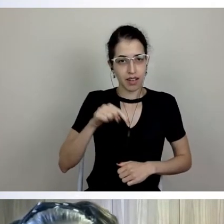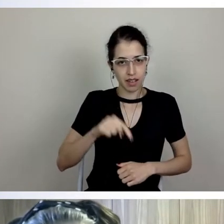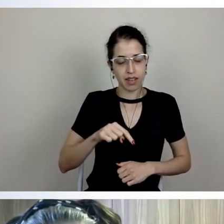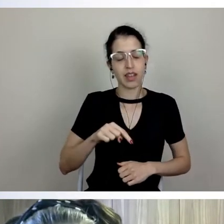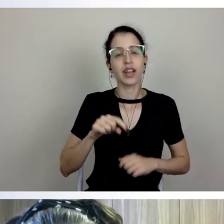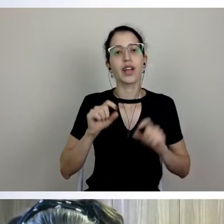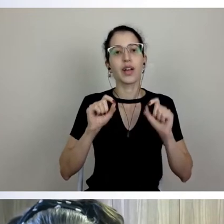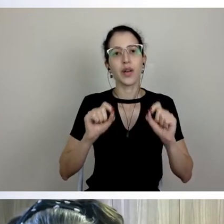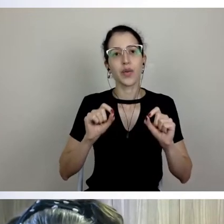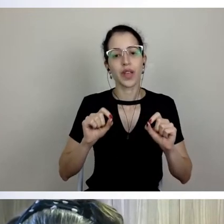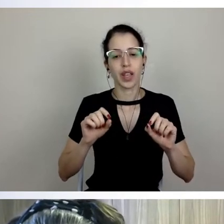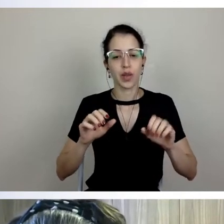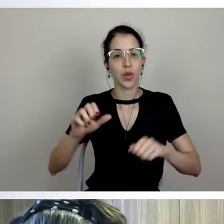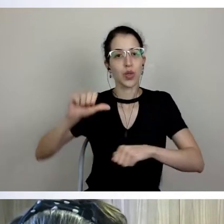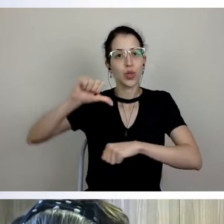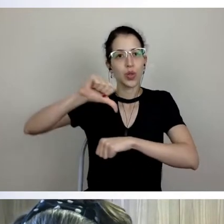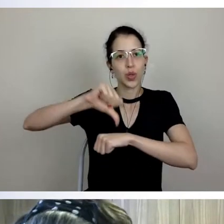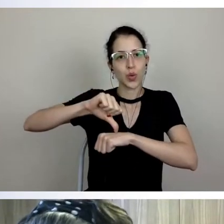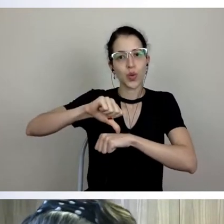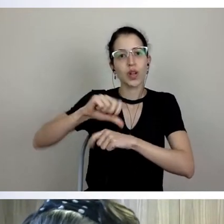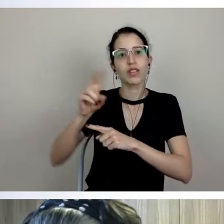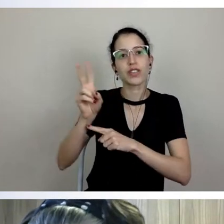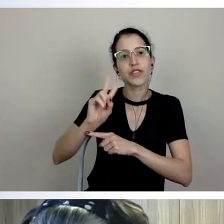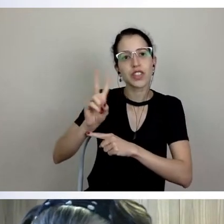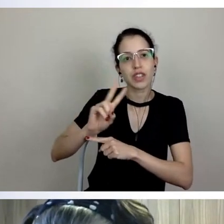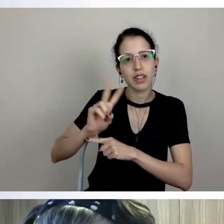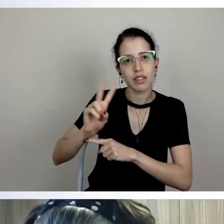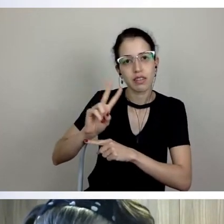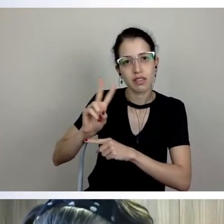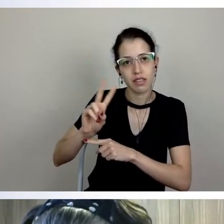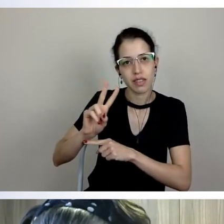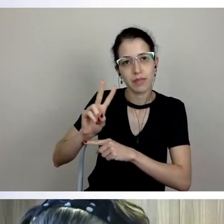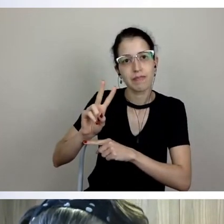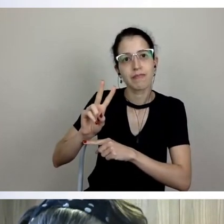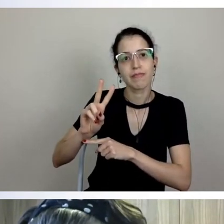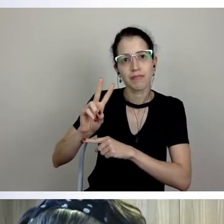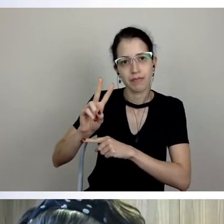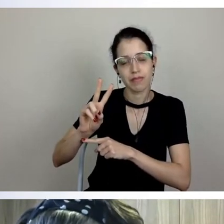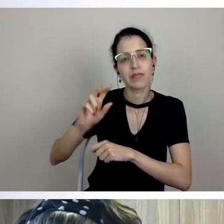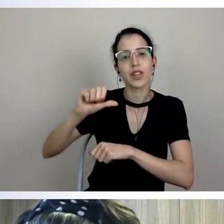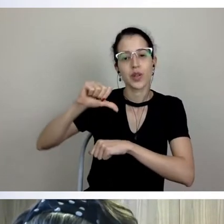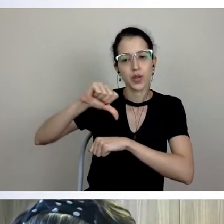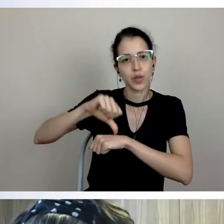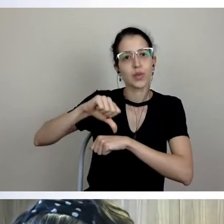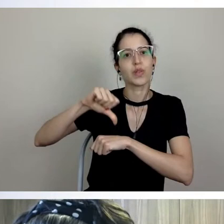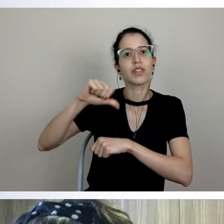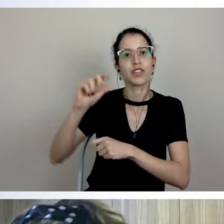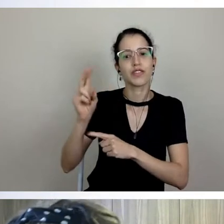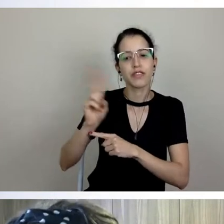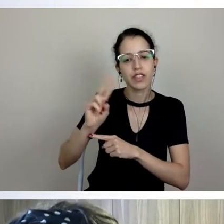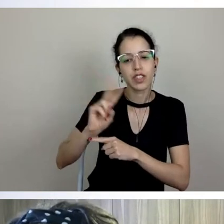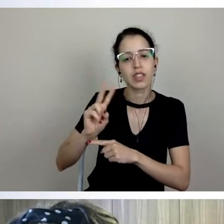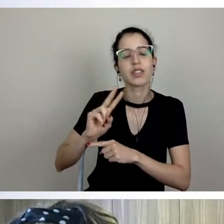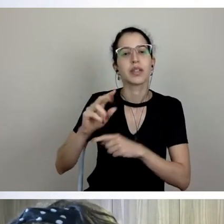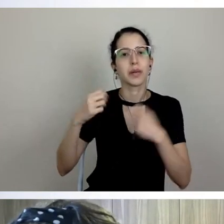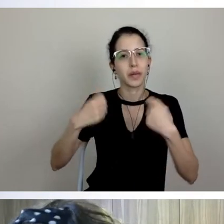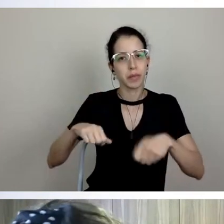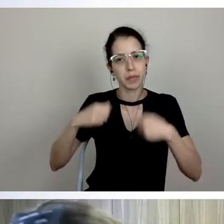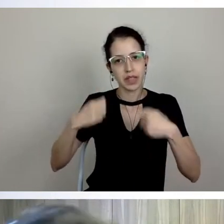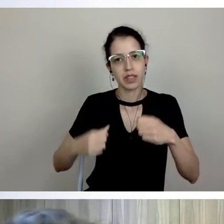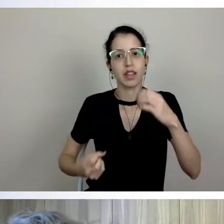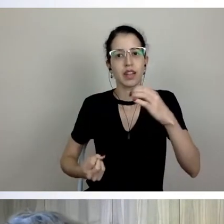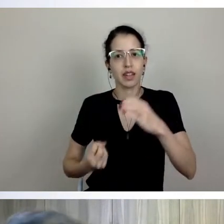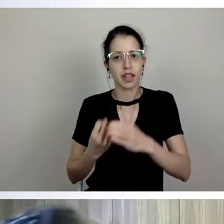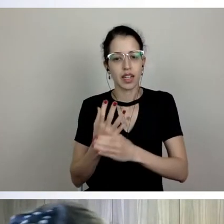nossa, a nossa meta é estarmos com o núcleo totalmente montado, pelo menos no que concerne aos